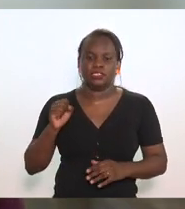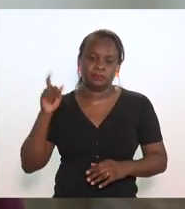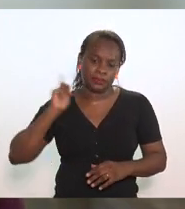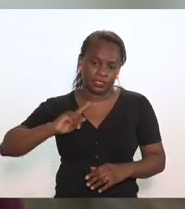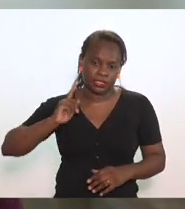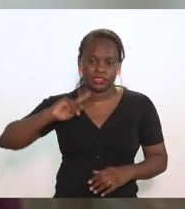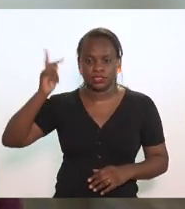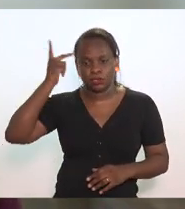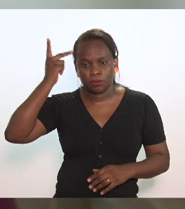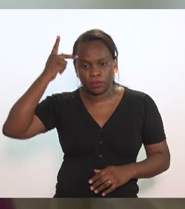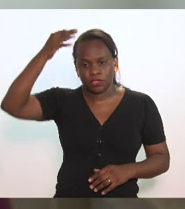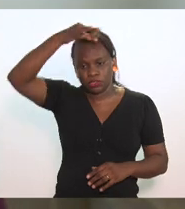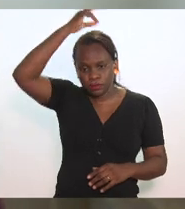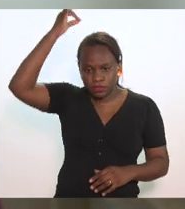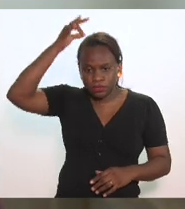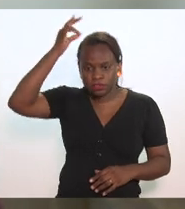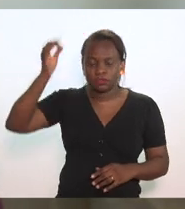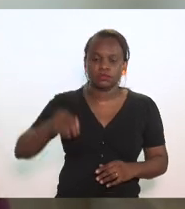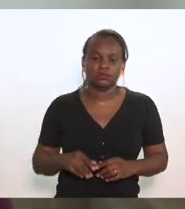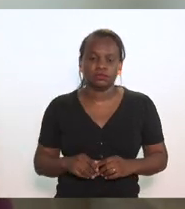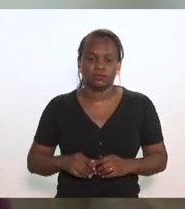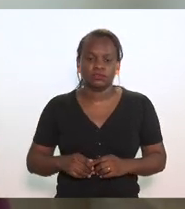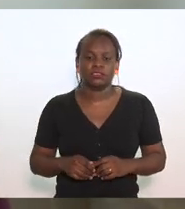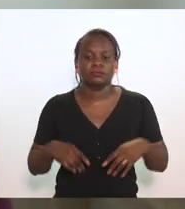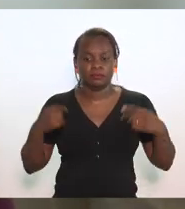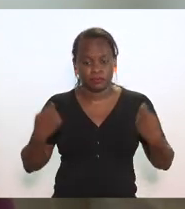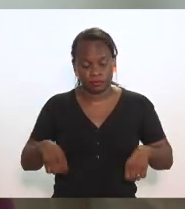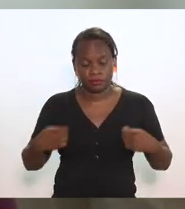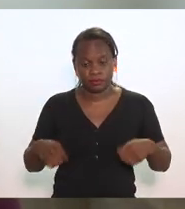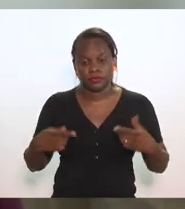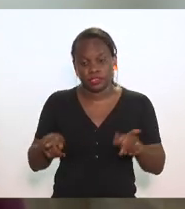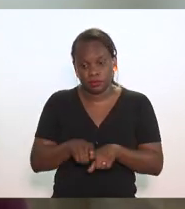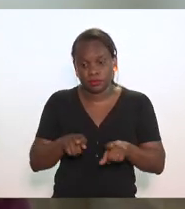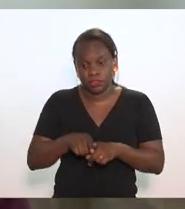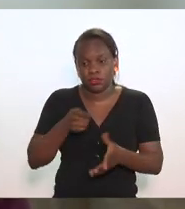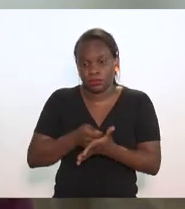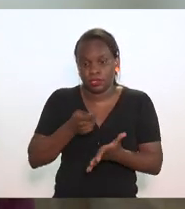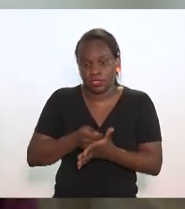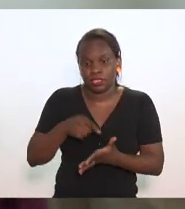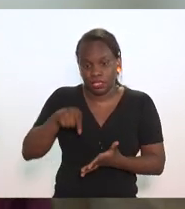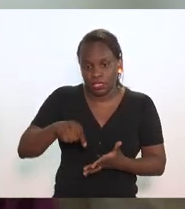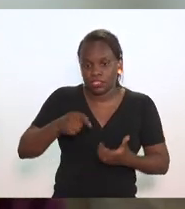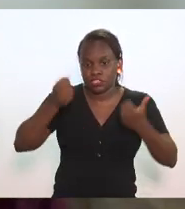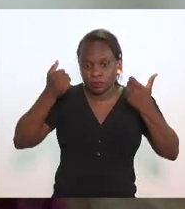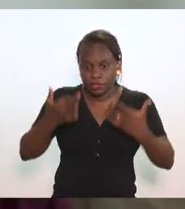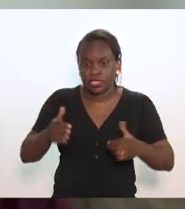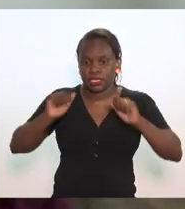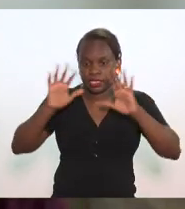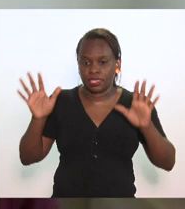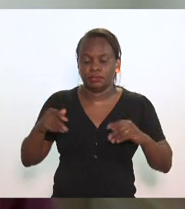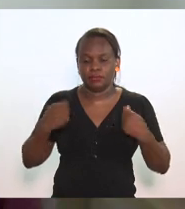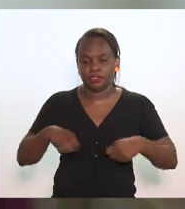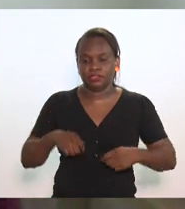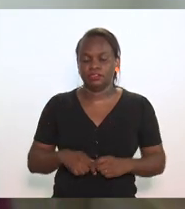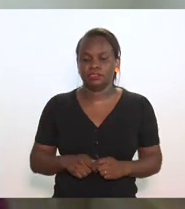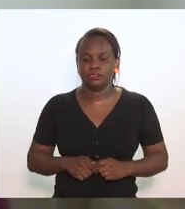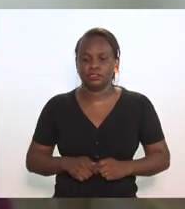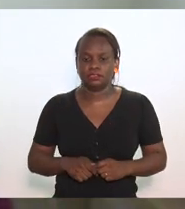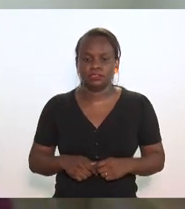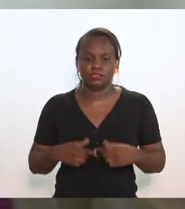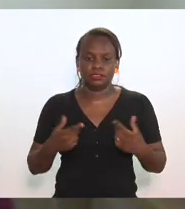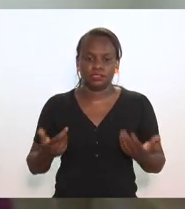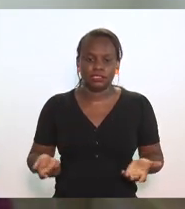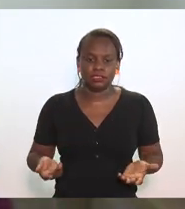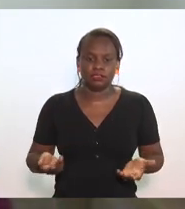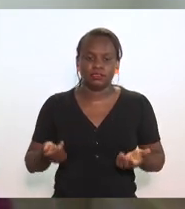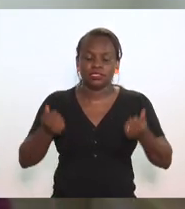Gerais São Paulo e Espírito Santo necessário obrigatoriamente tem que ser explicitado como define